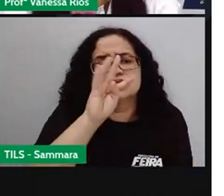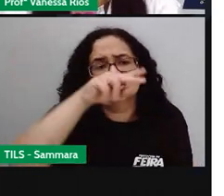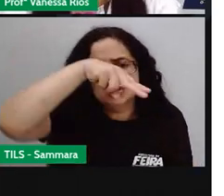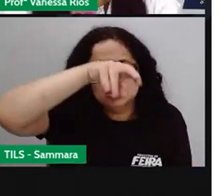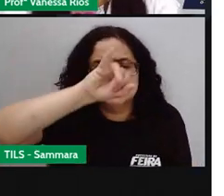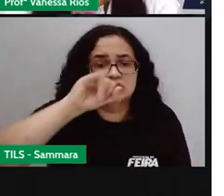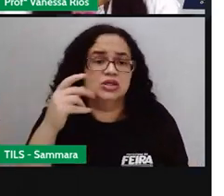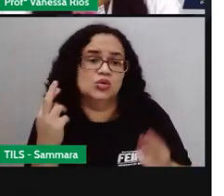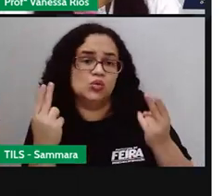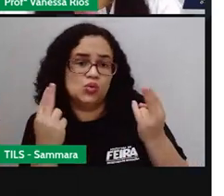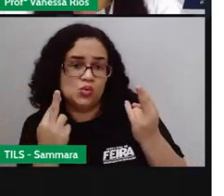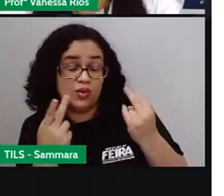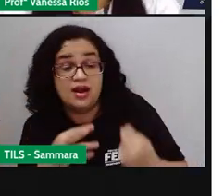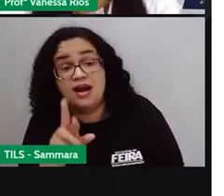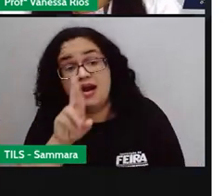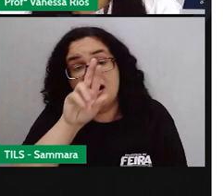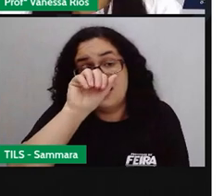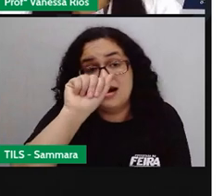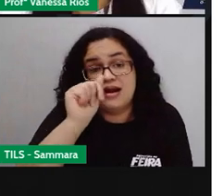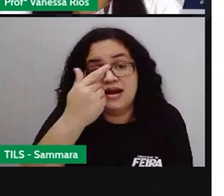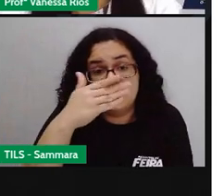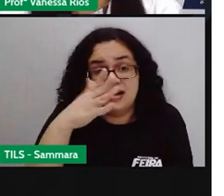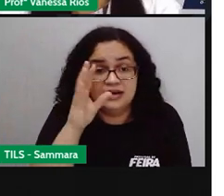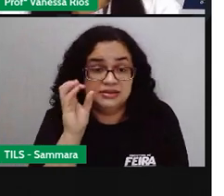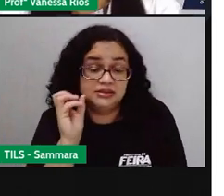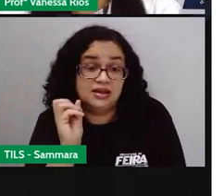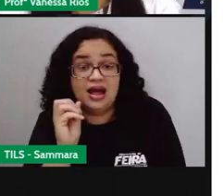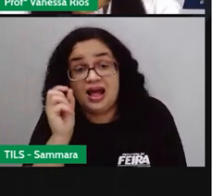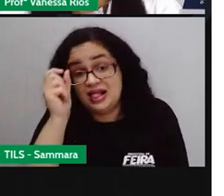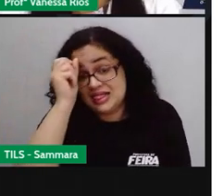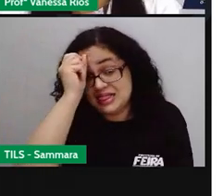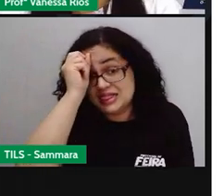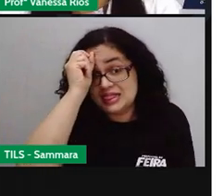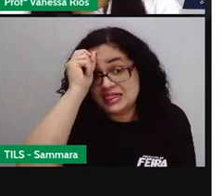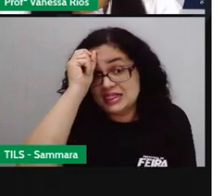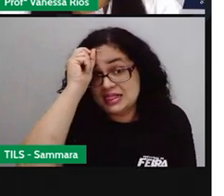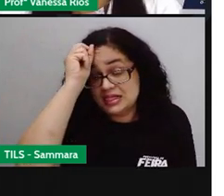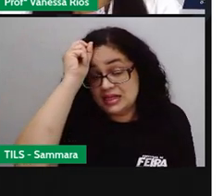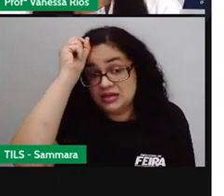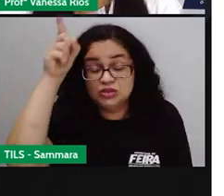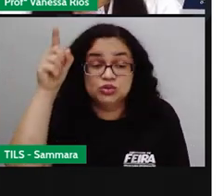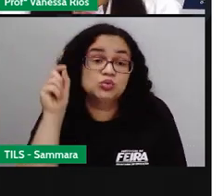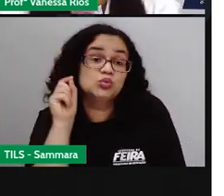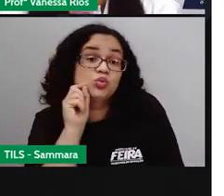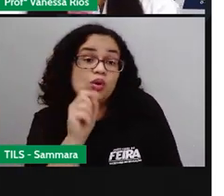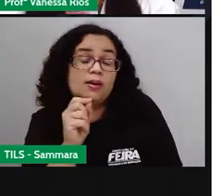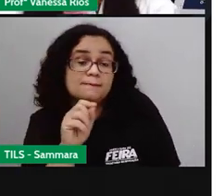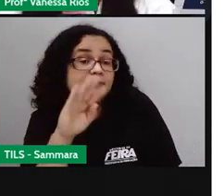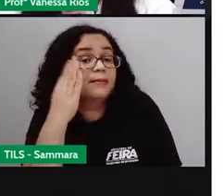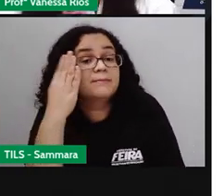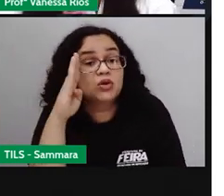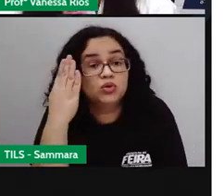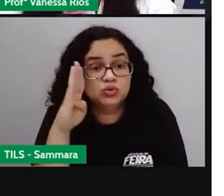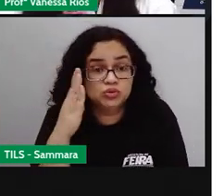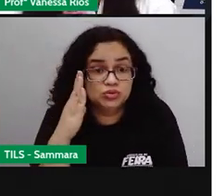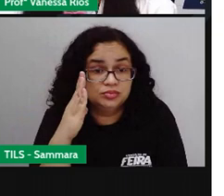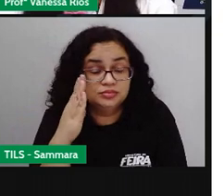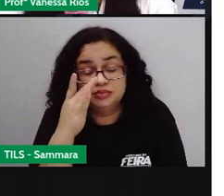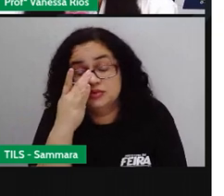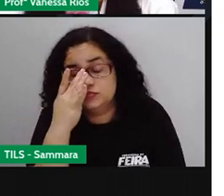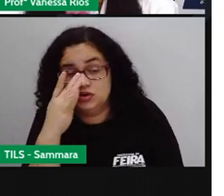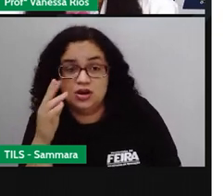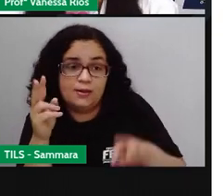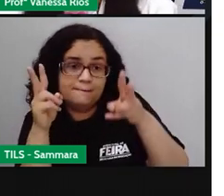diferentes. Raça está relacionada à ideia de concepção biológica. Aí a gente